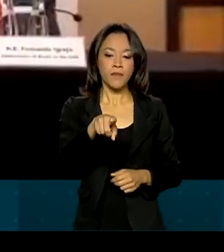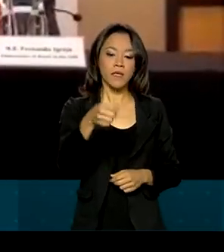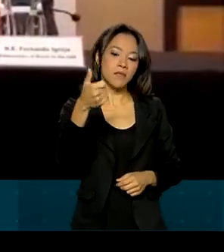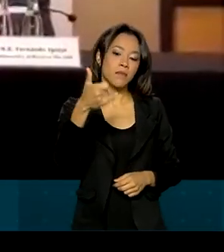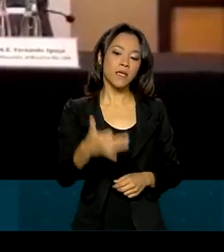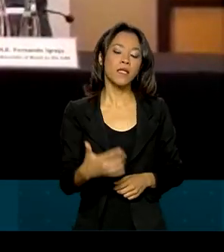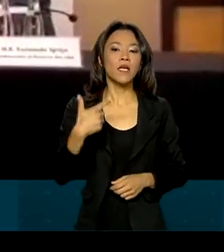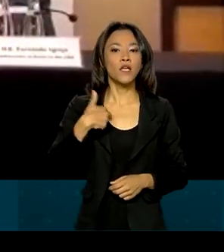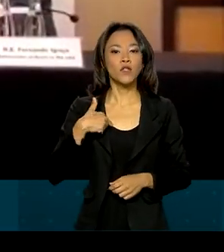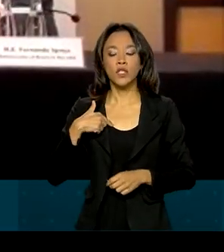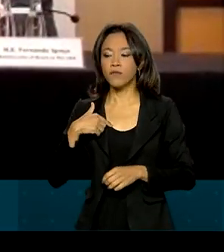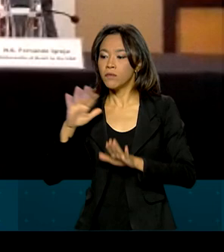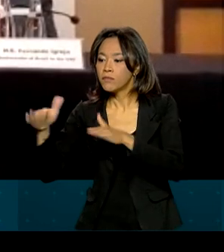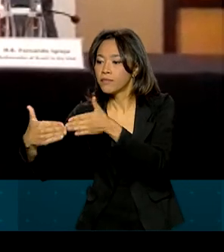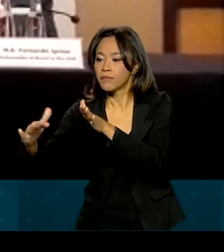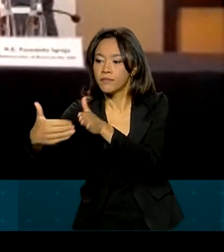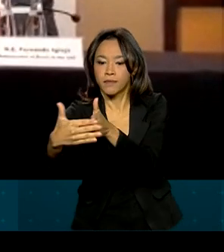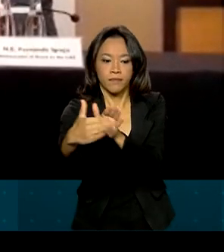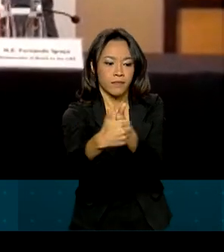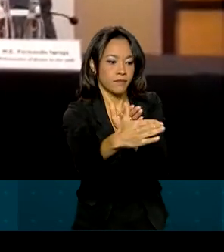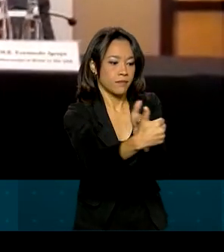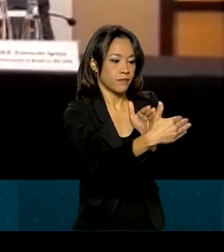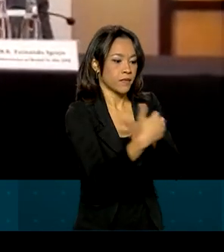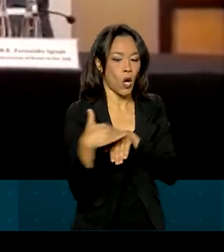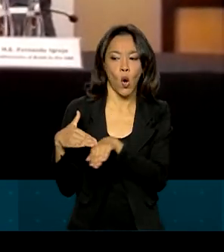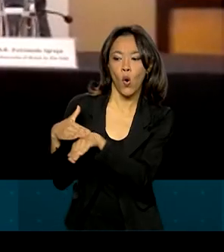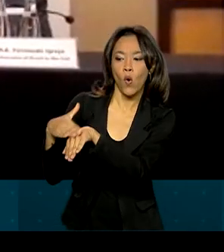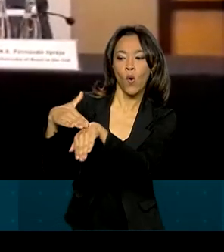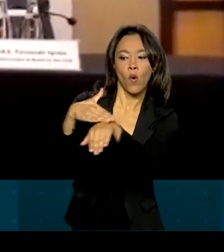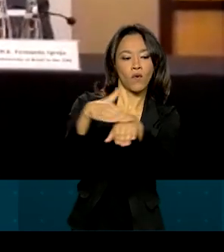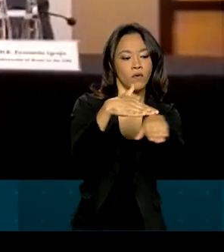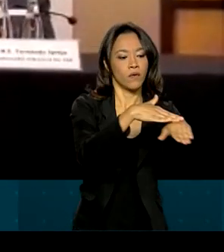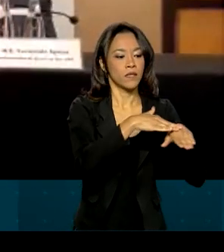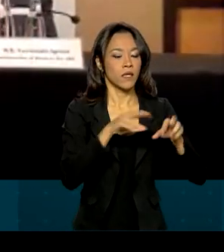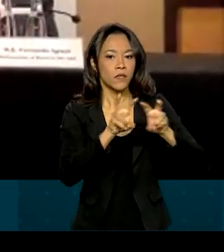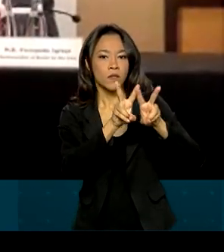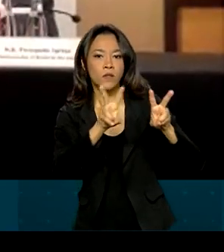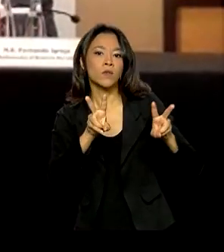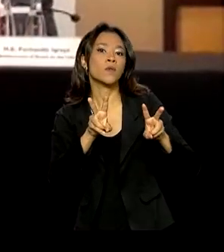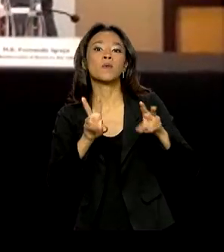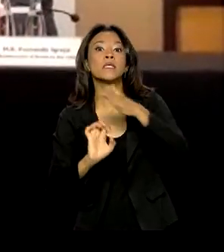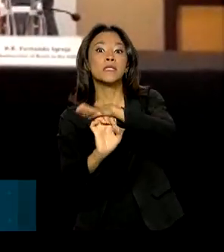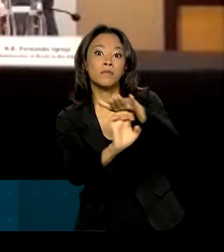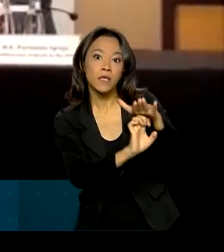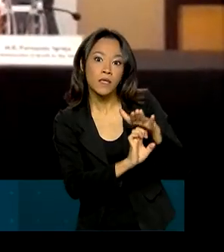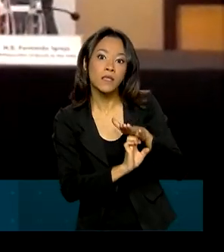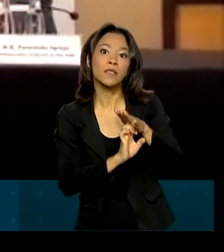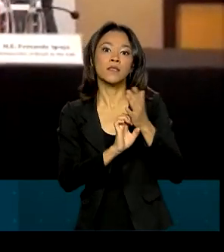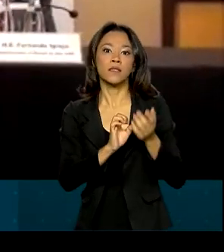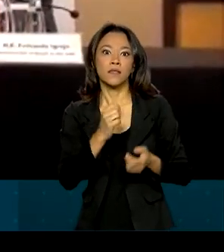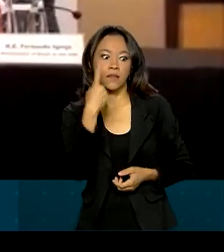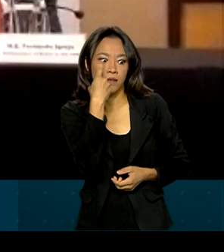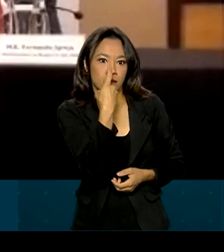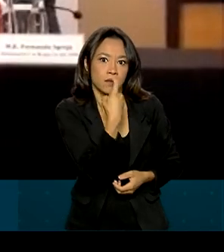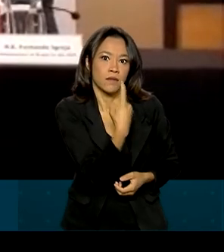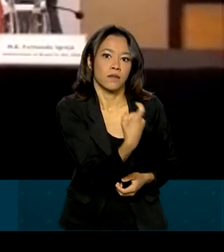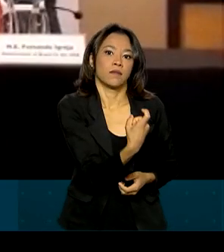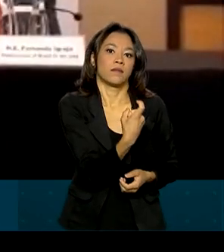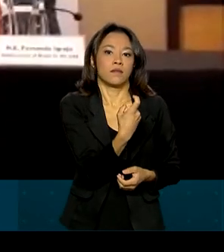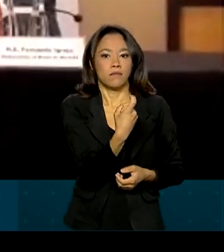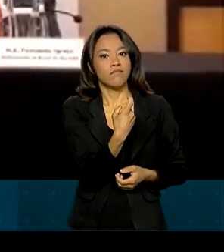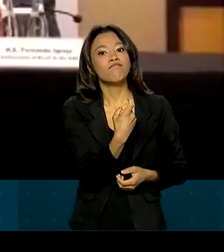diversos agentes, não só de fundos de investimentos, mas com empresas interessadas em